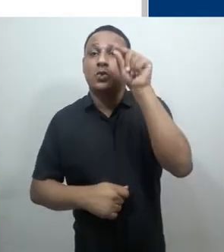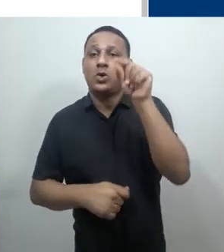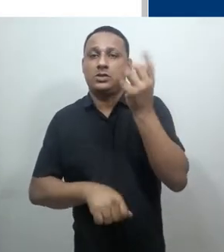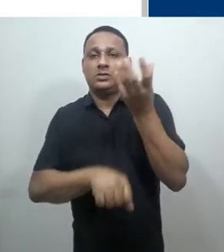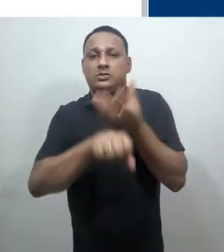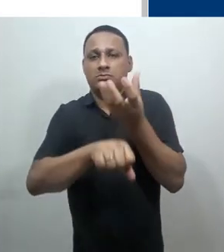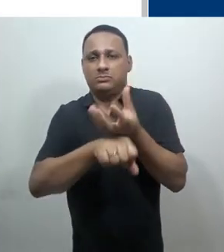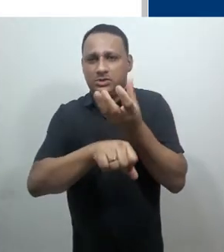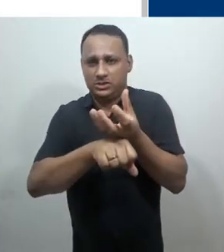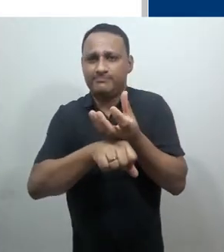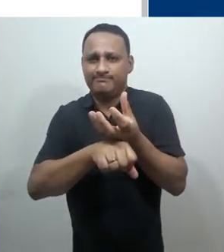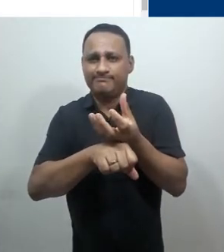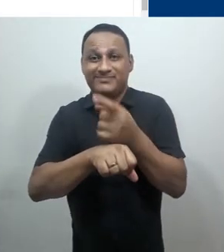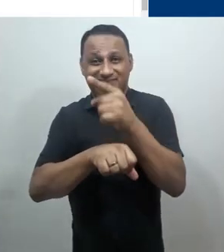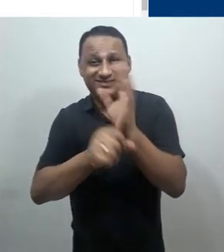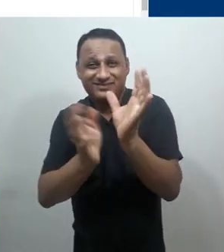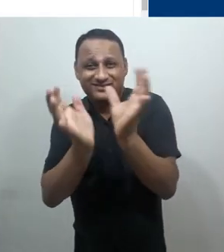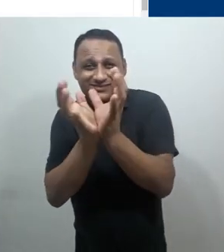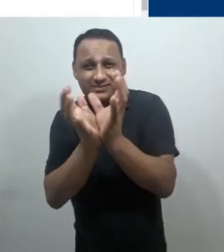categoria trilha de aprendizado.